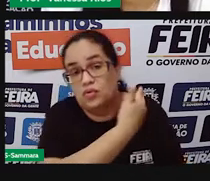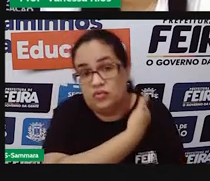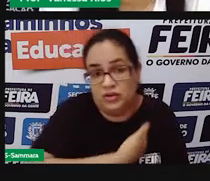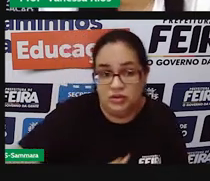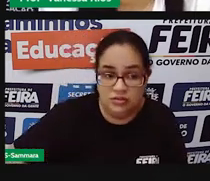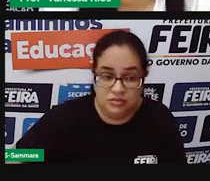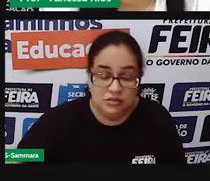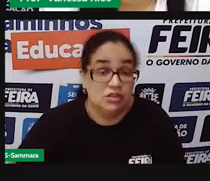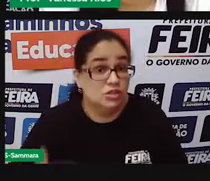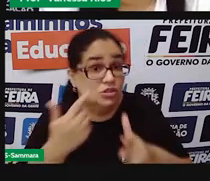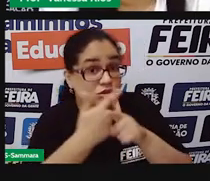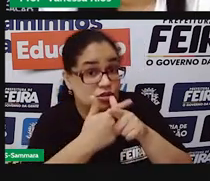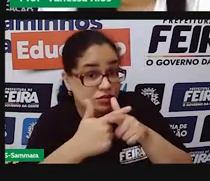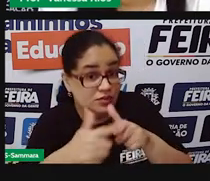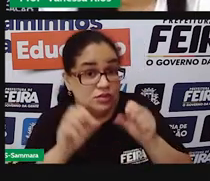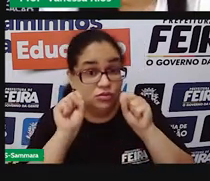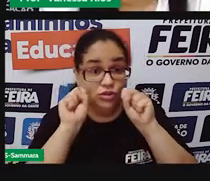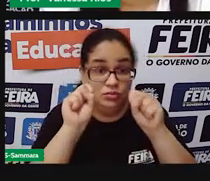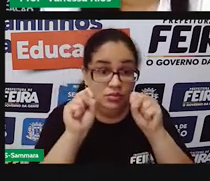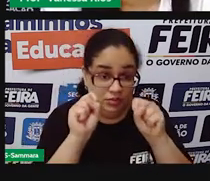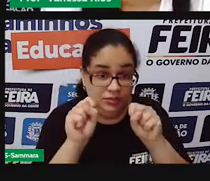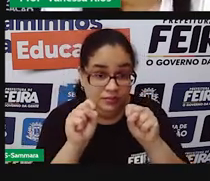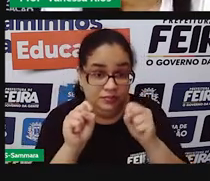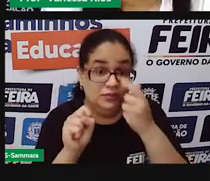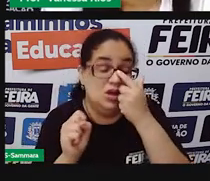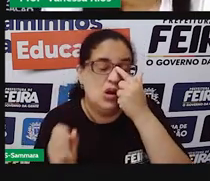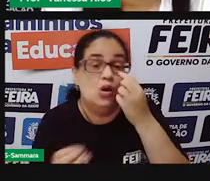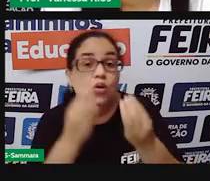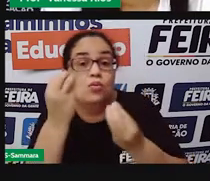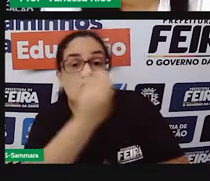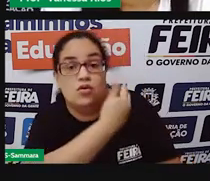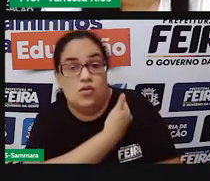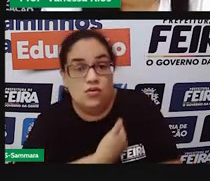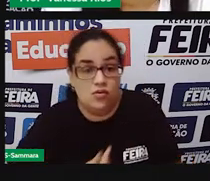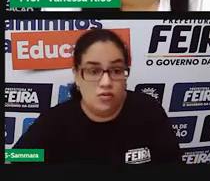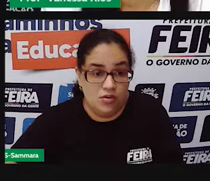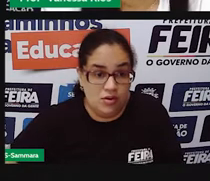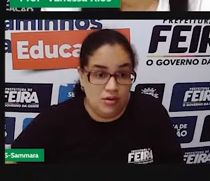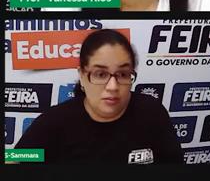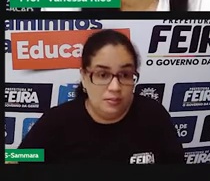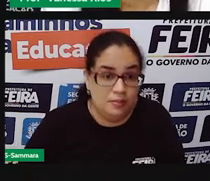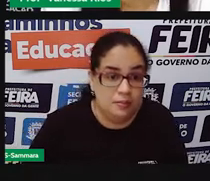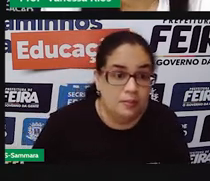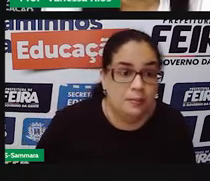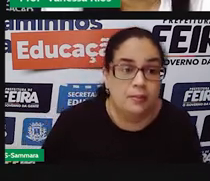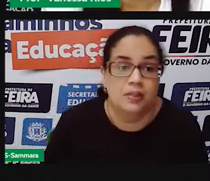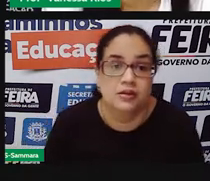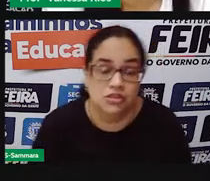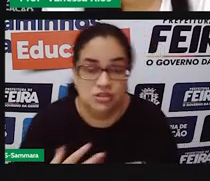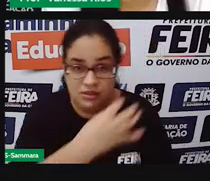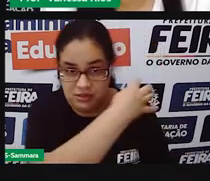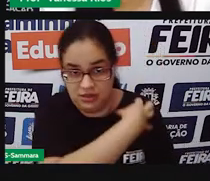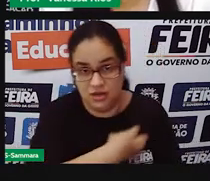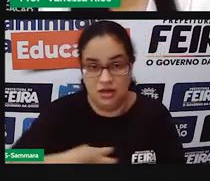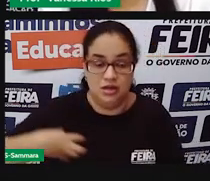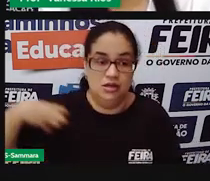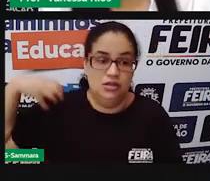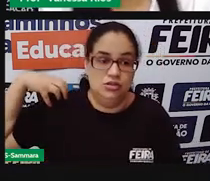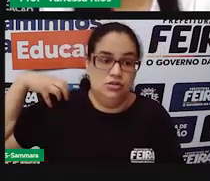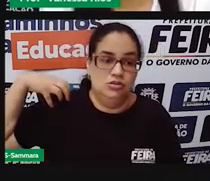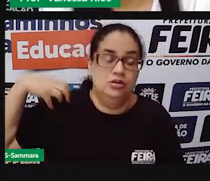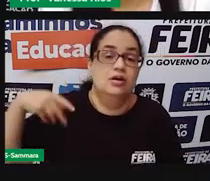também divisão de poder. Quanto às formas de governo, a Pró trouxe a definição de Aristóteles, que a Pró também